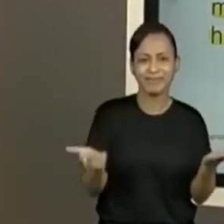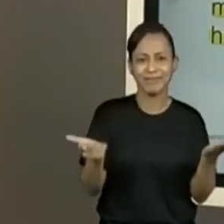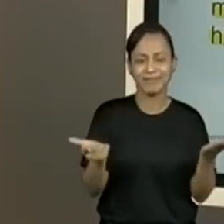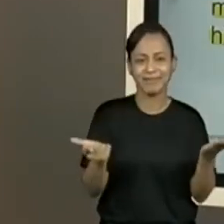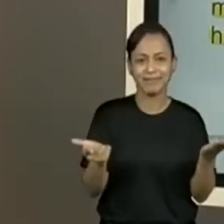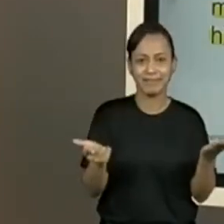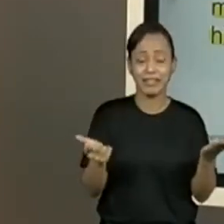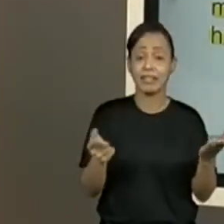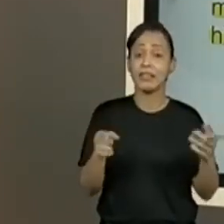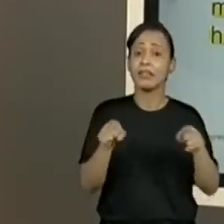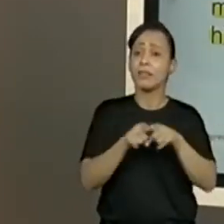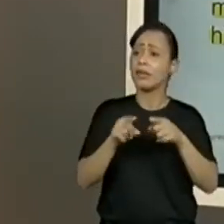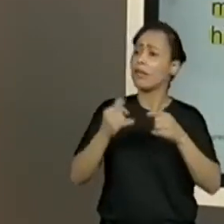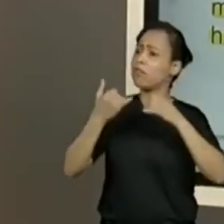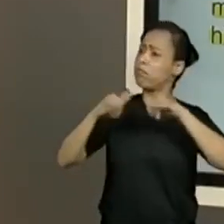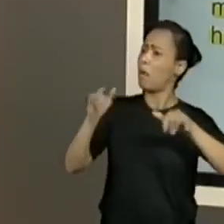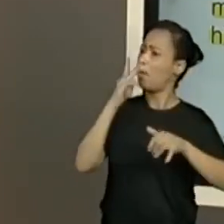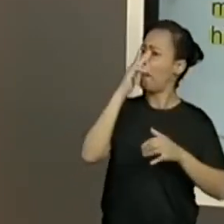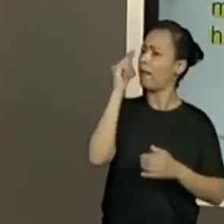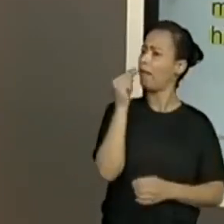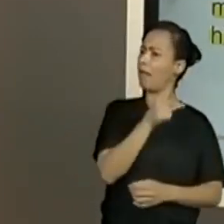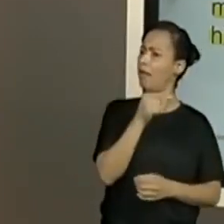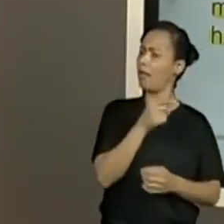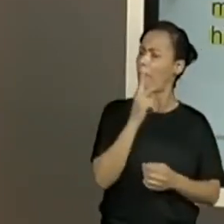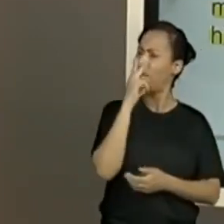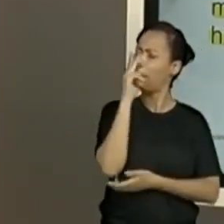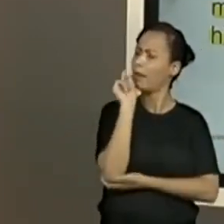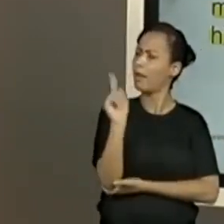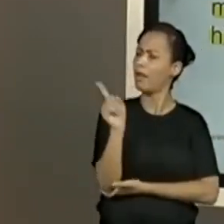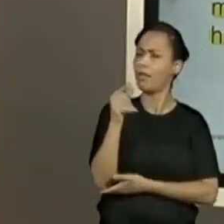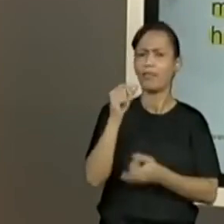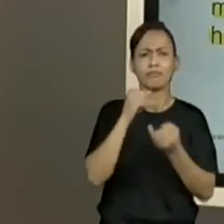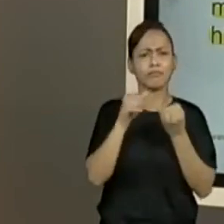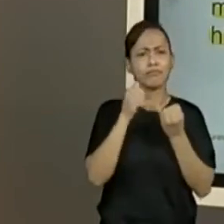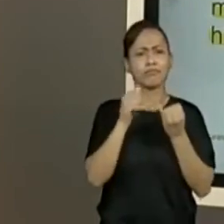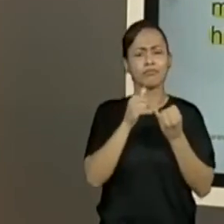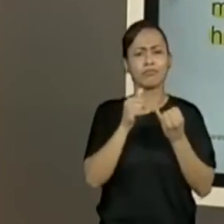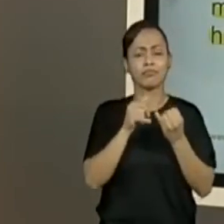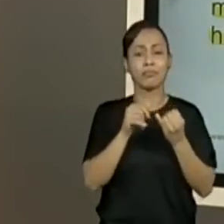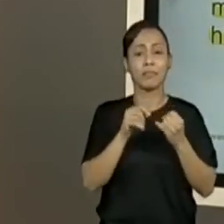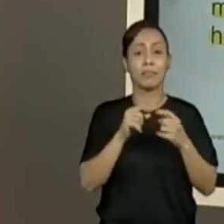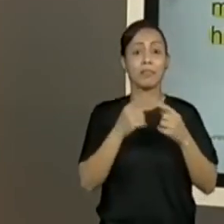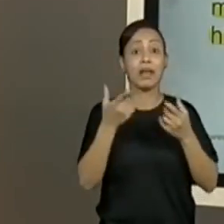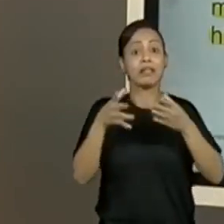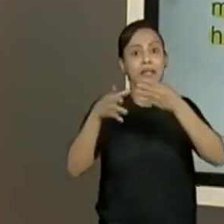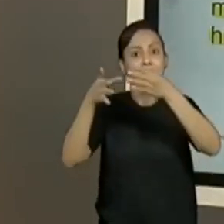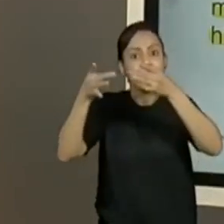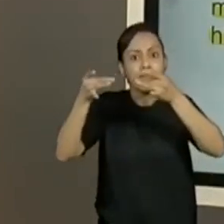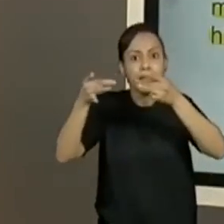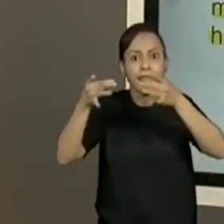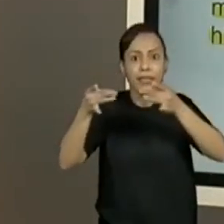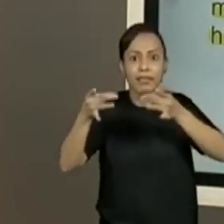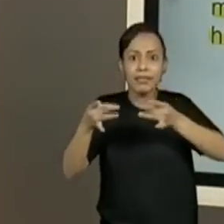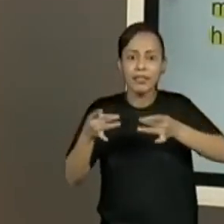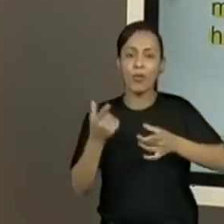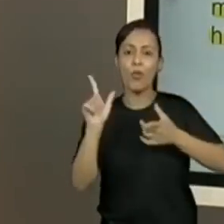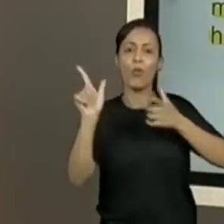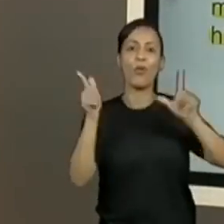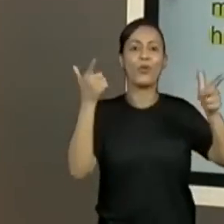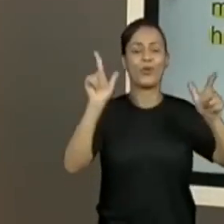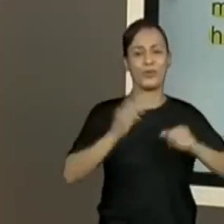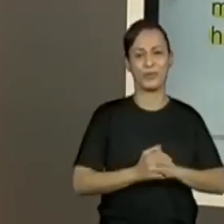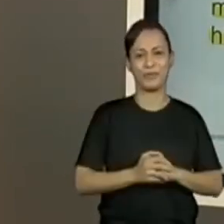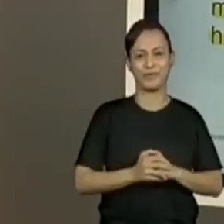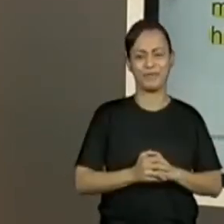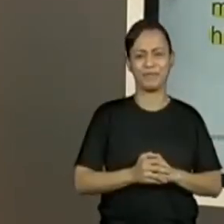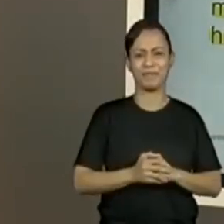e ao mesmo notícia, com muito mais, vamos dizer assim, enriquecimento, detalhes. Porque quando a gente lê,